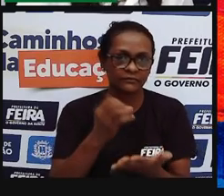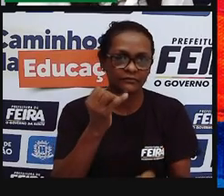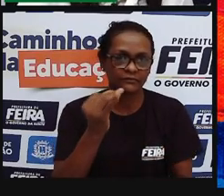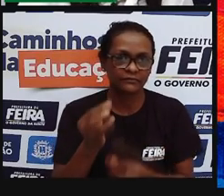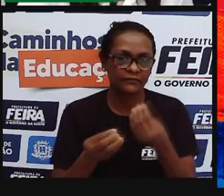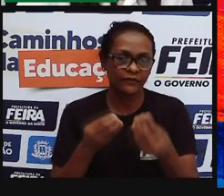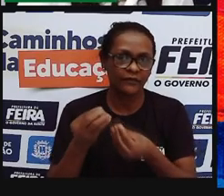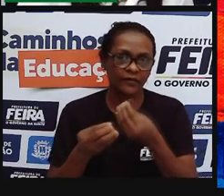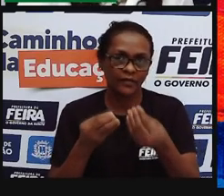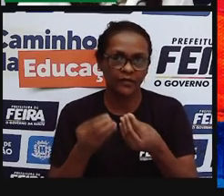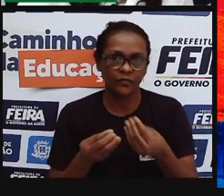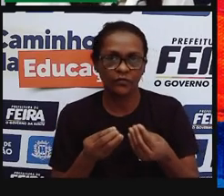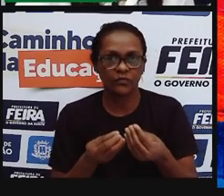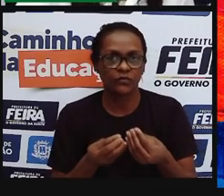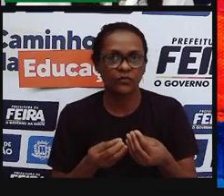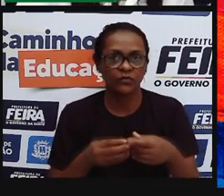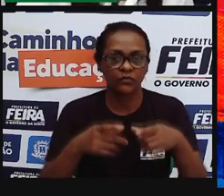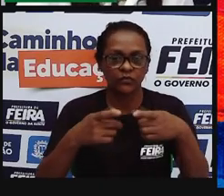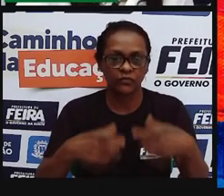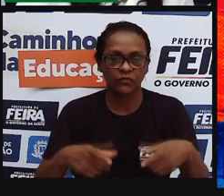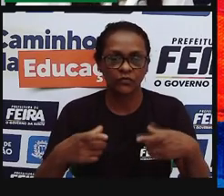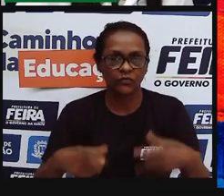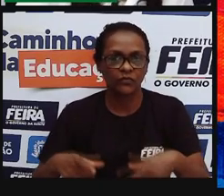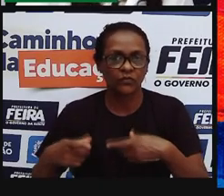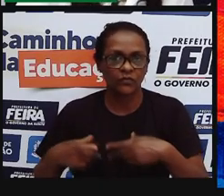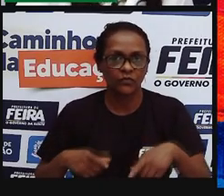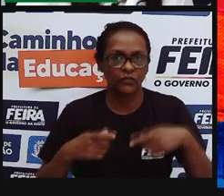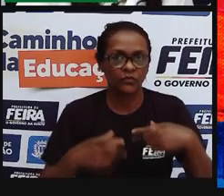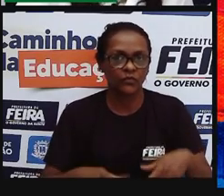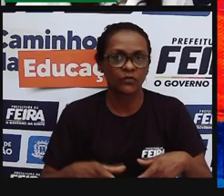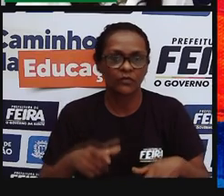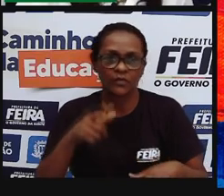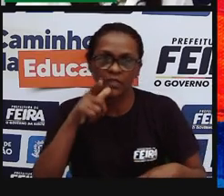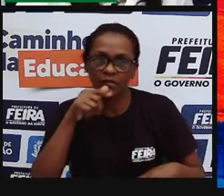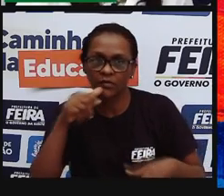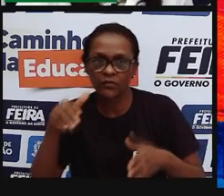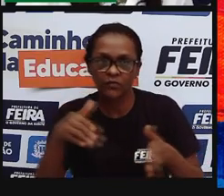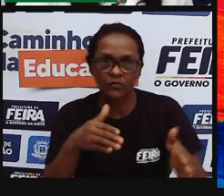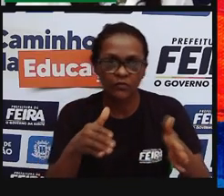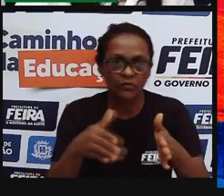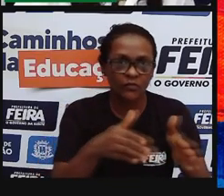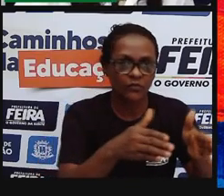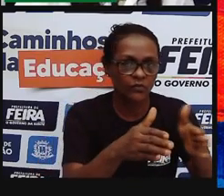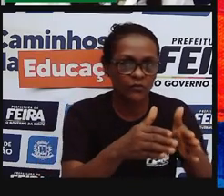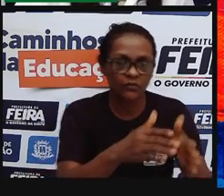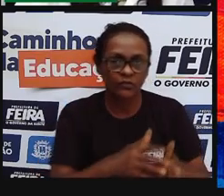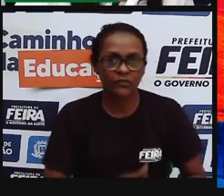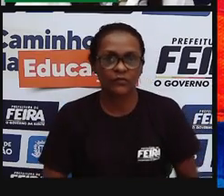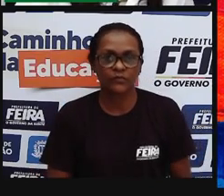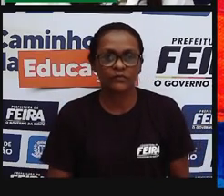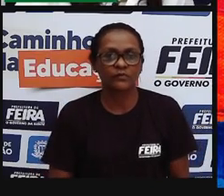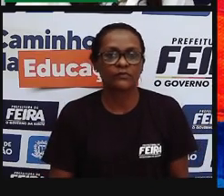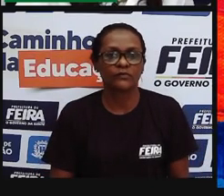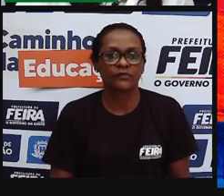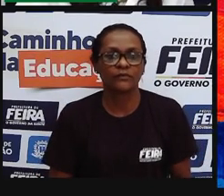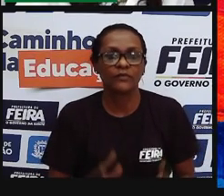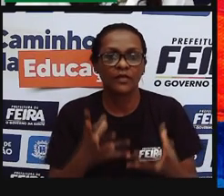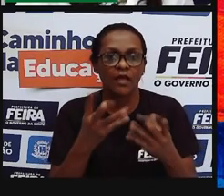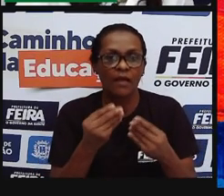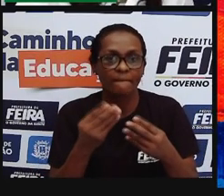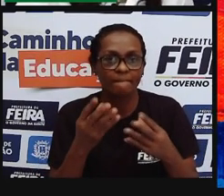por exemplo, aqui, né, num lago, a gente tem uma diversidade, gente tem um ecossistema aqui, primeiro, porque você tem várias